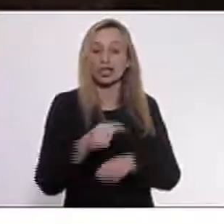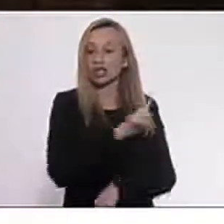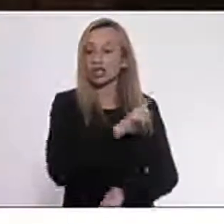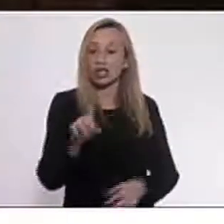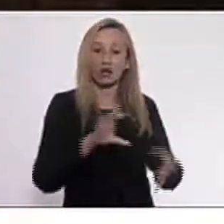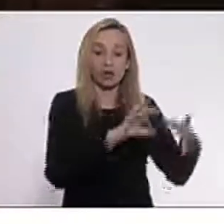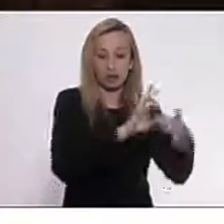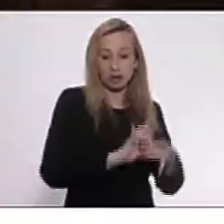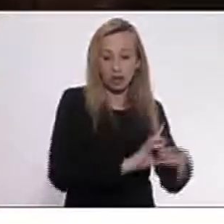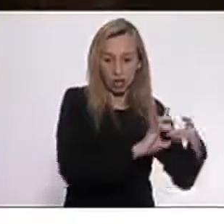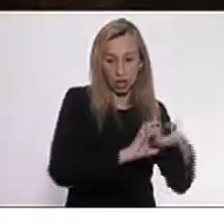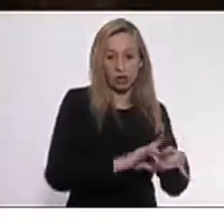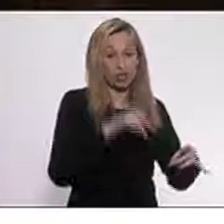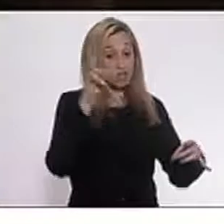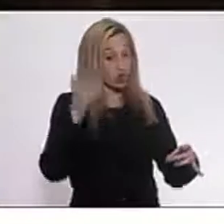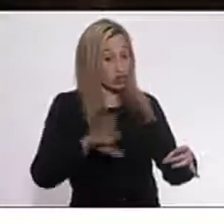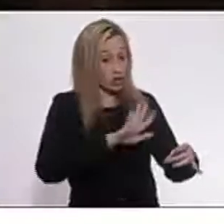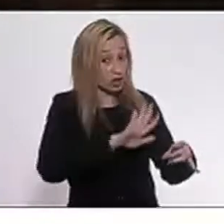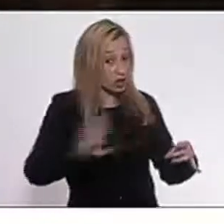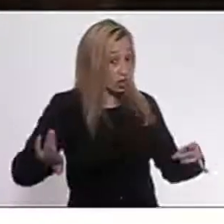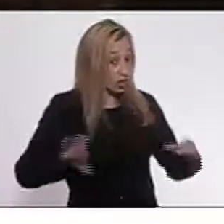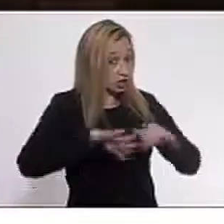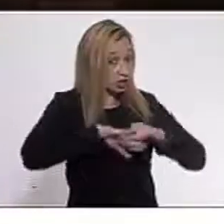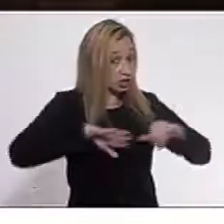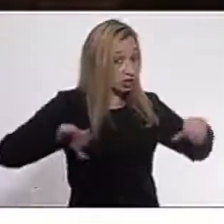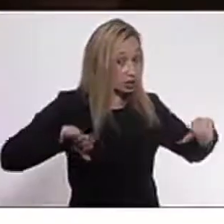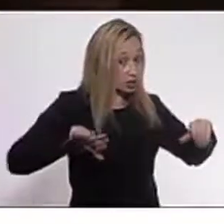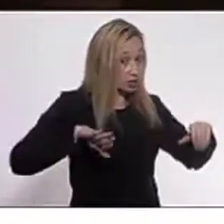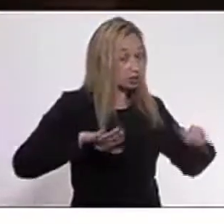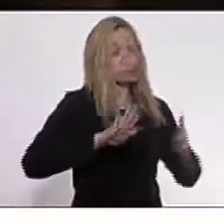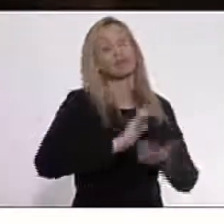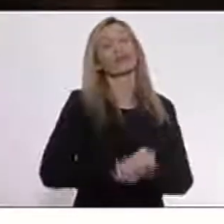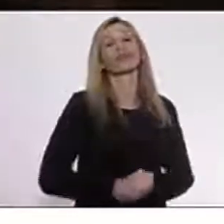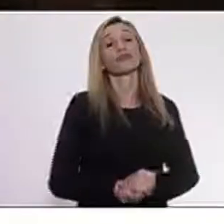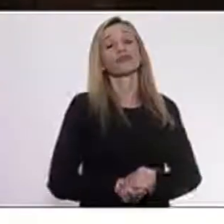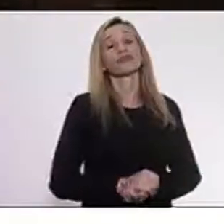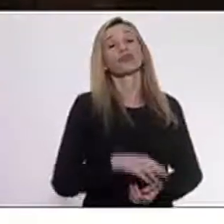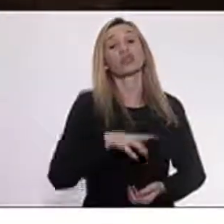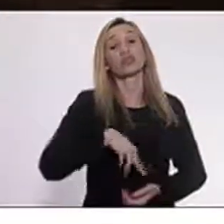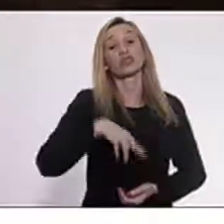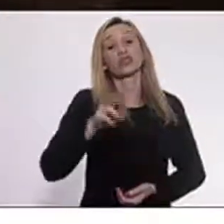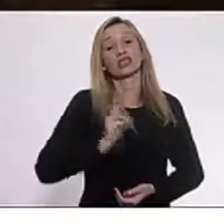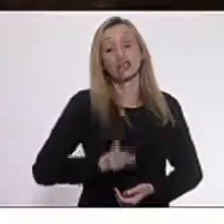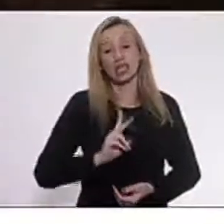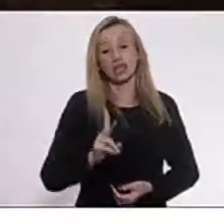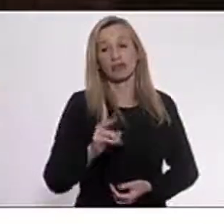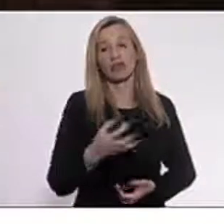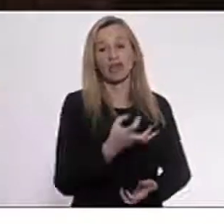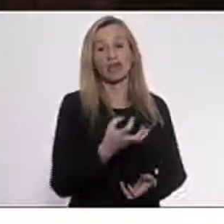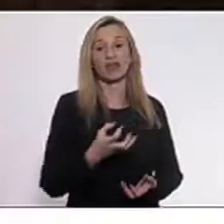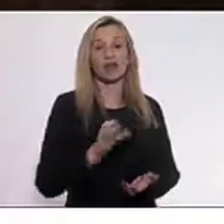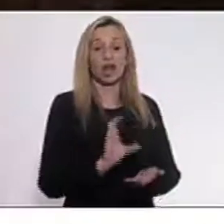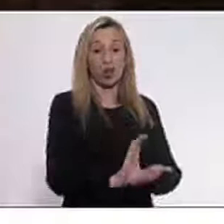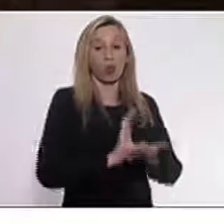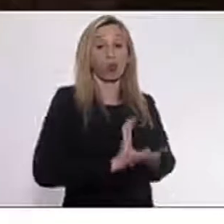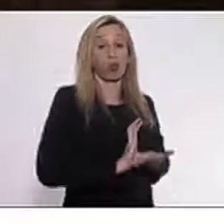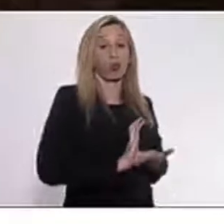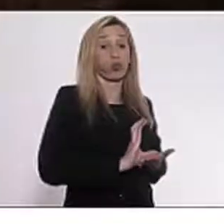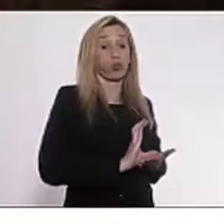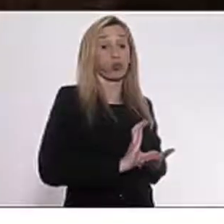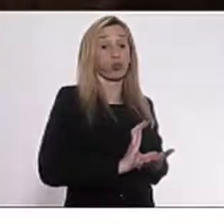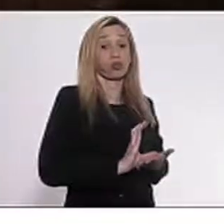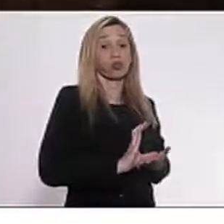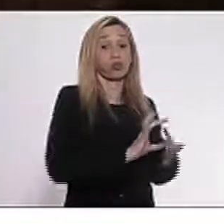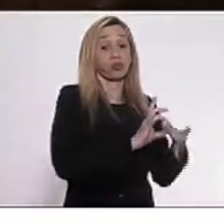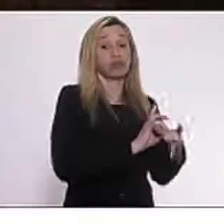União. A União sempre quer ficar com a parte do leão. E, de qualquer